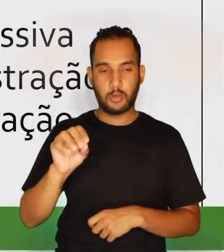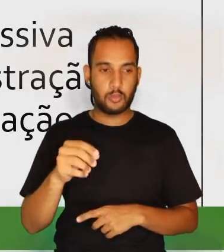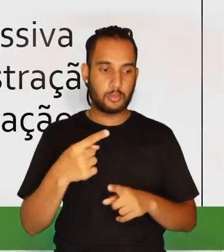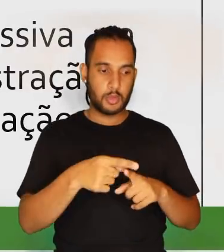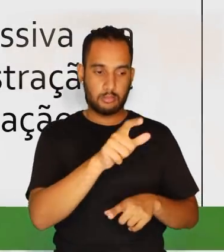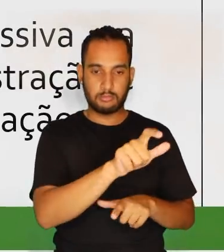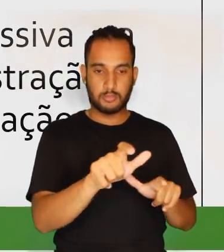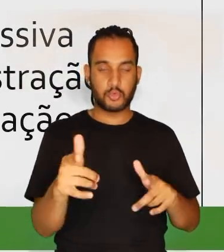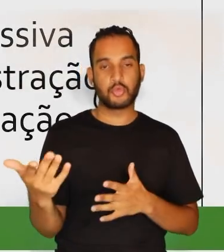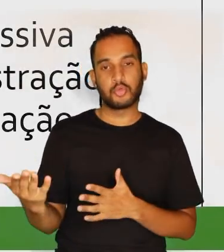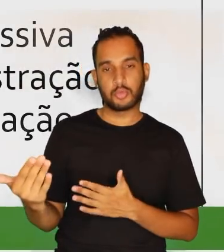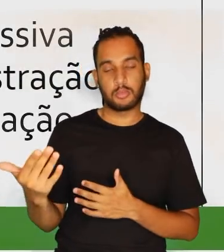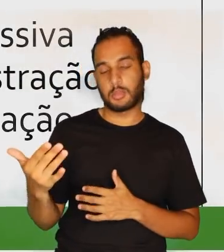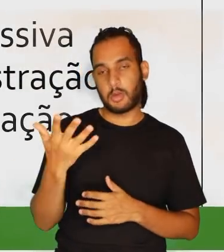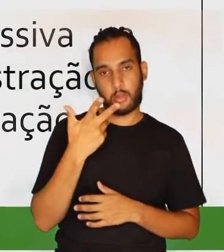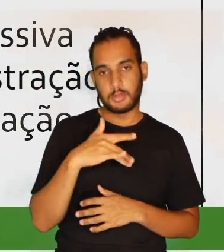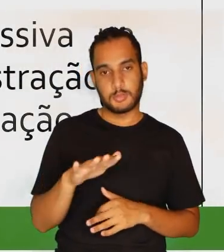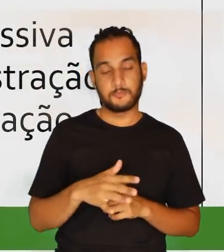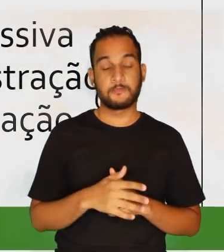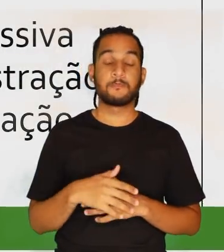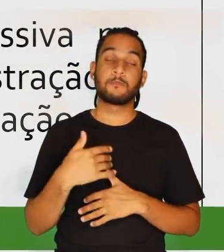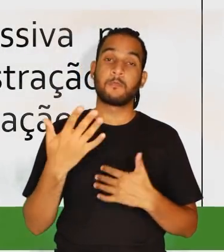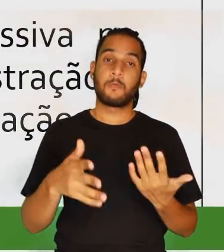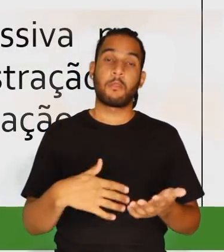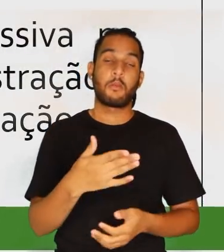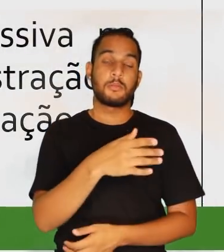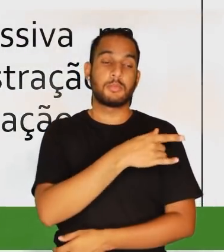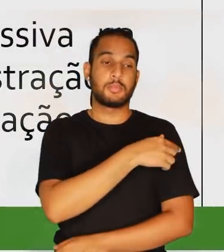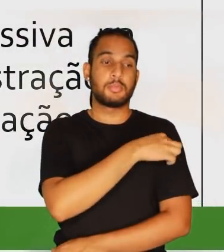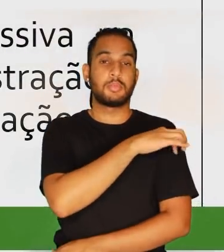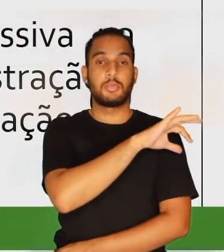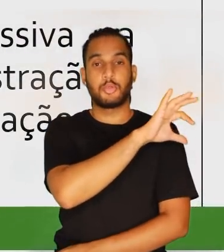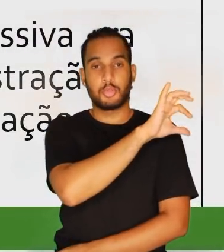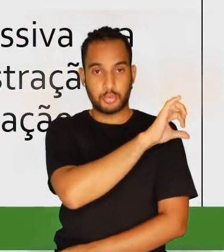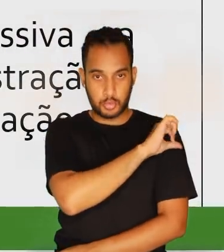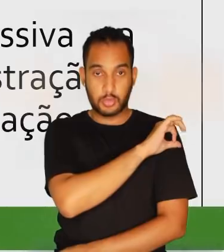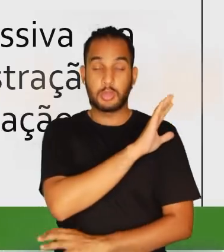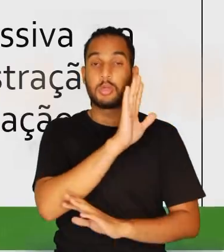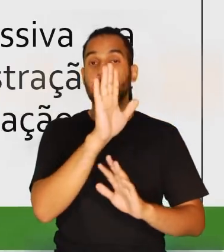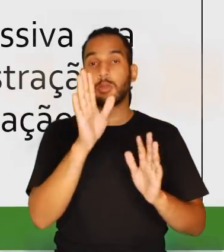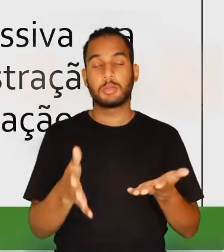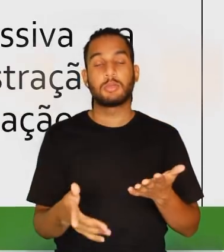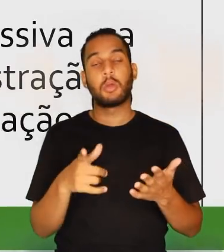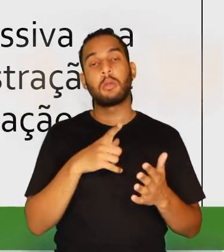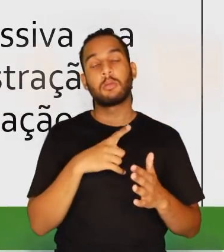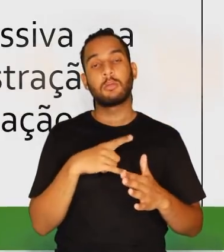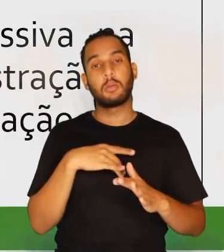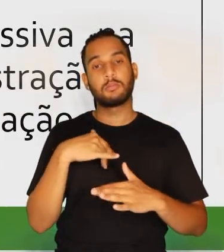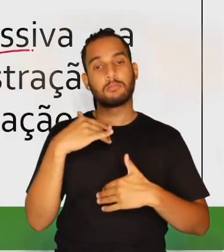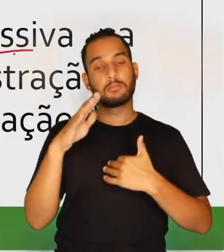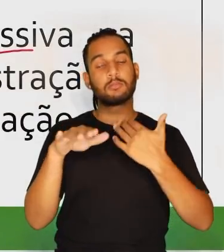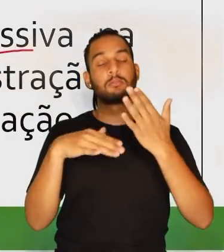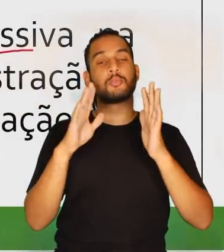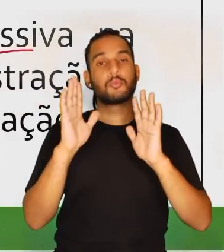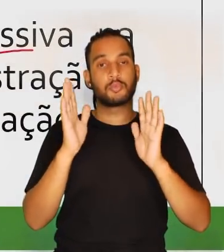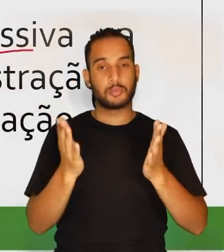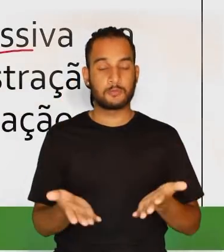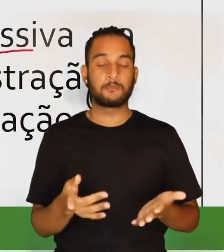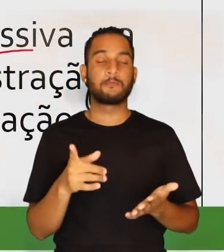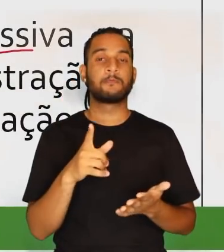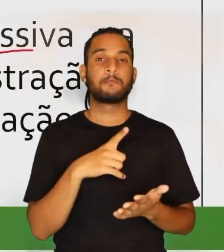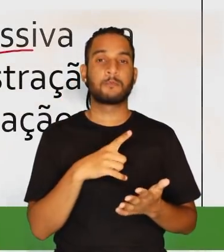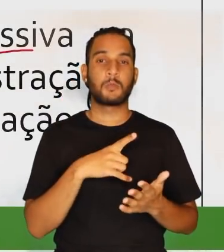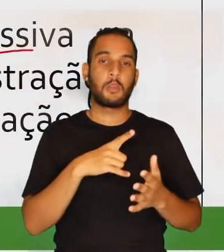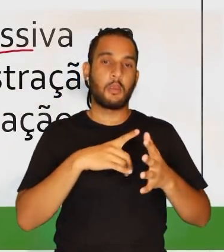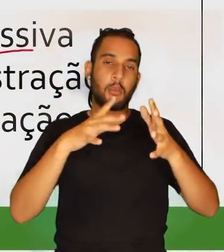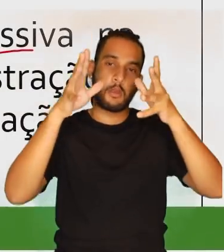até da idade desses estudantes. Nos anos finais, a aplicação já vai acontecendo de forma mais progressiva,